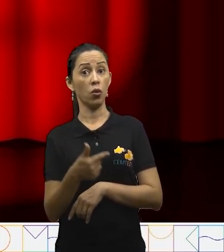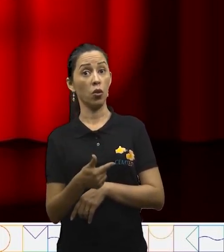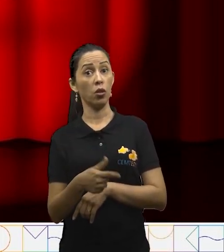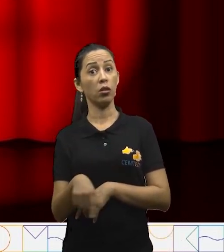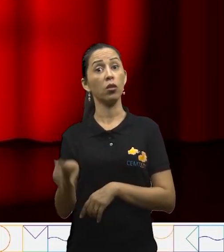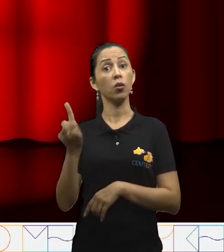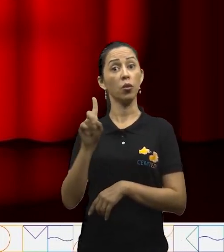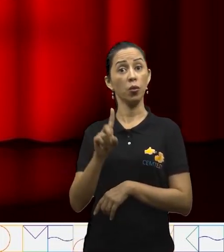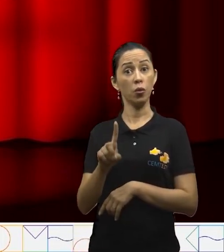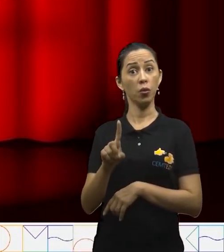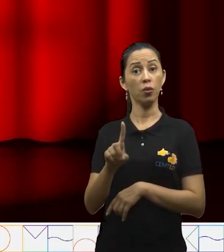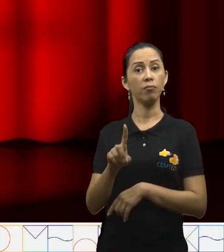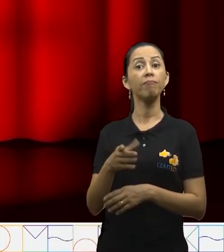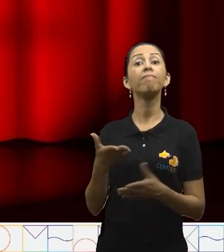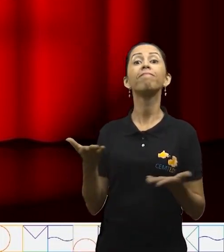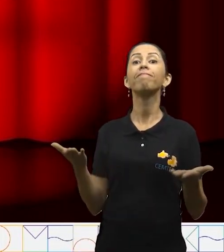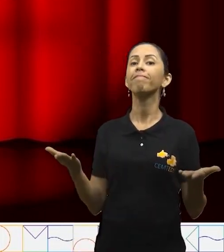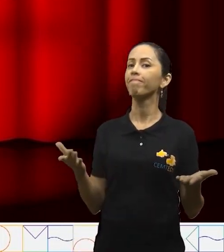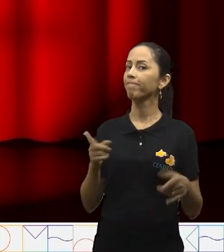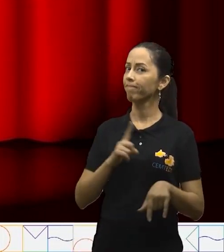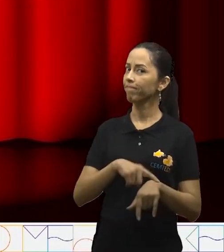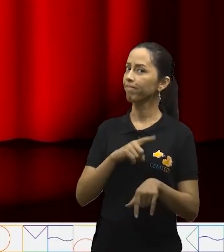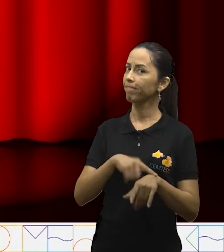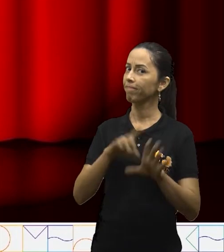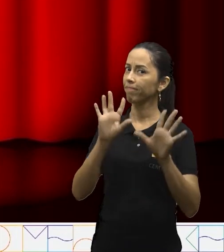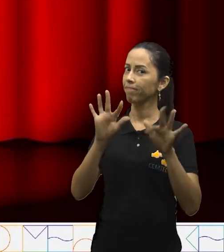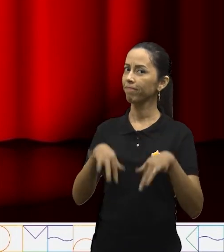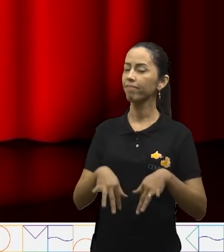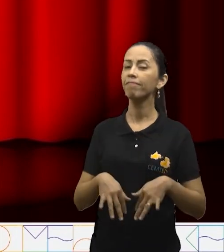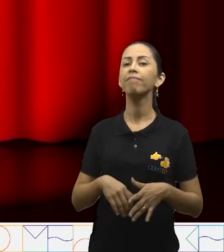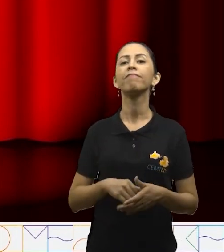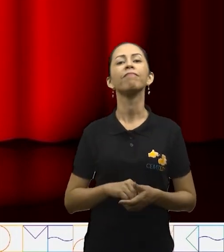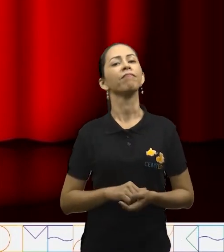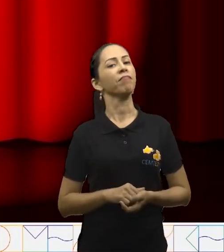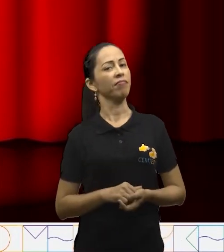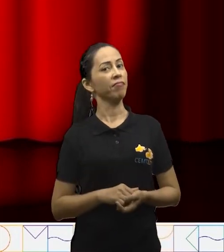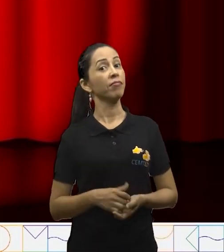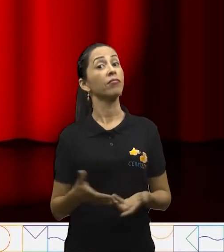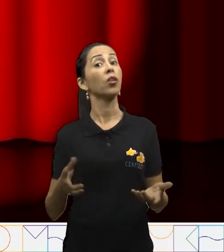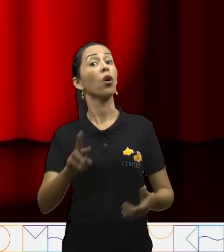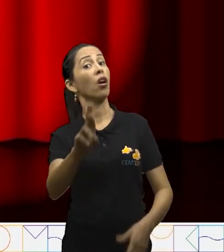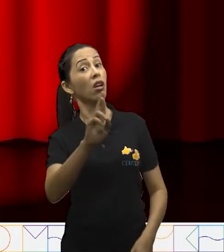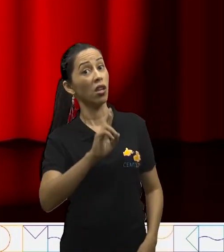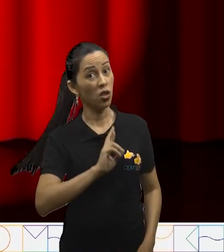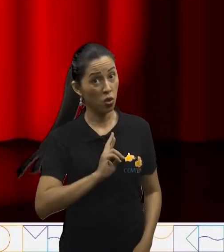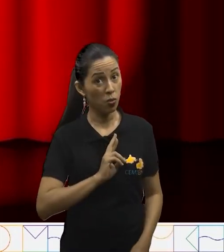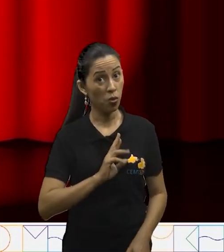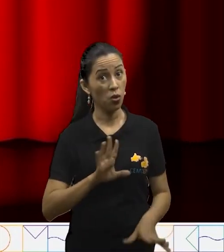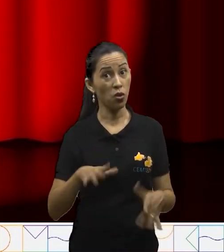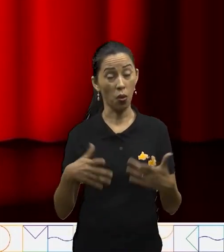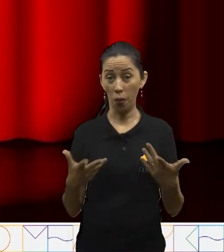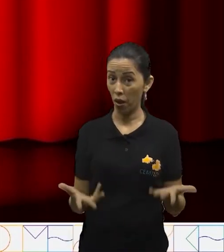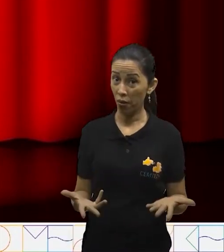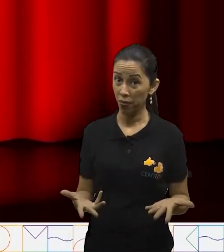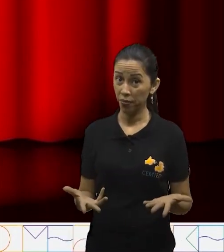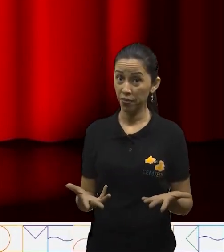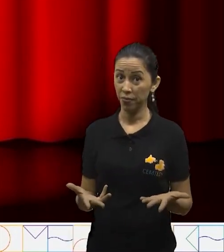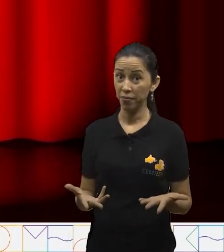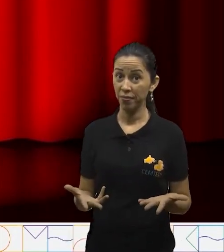2, 1. Tempo encerrado. E a resposta da pergunta é...